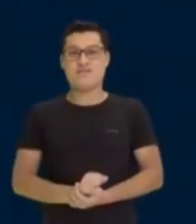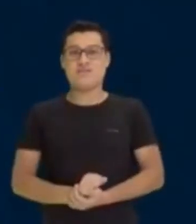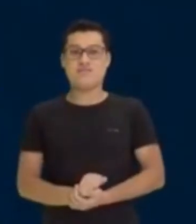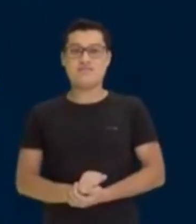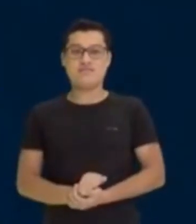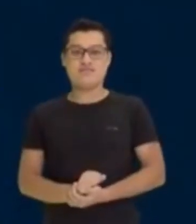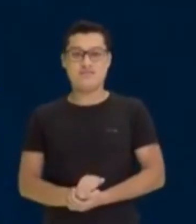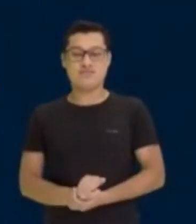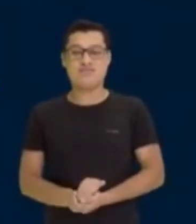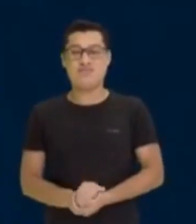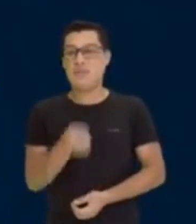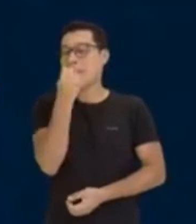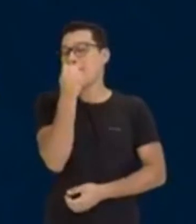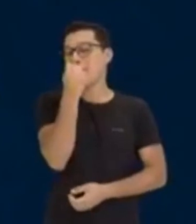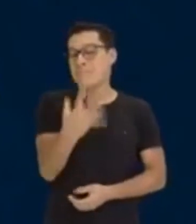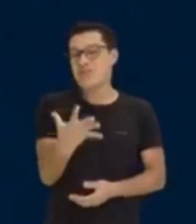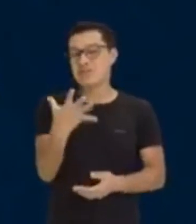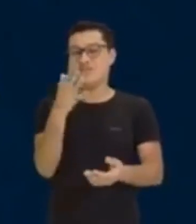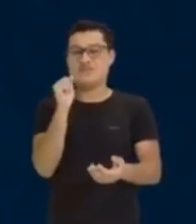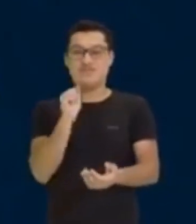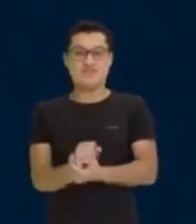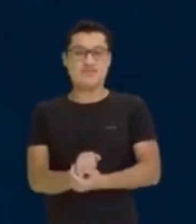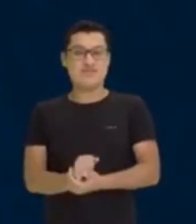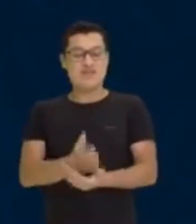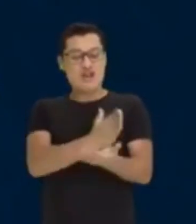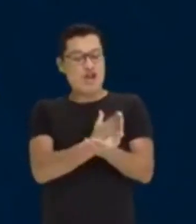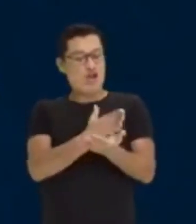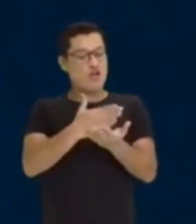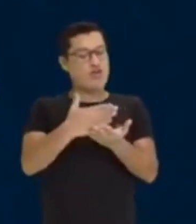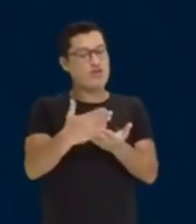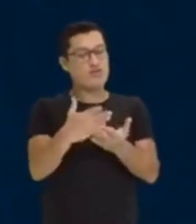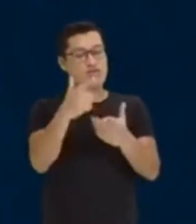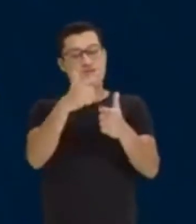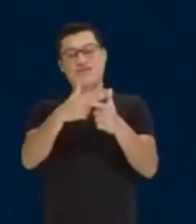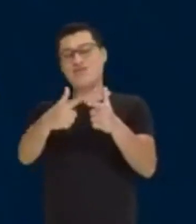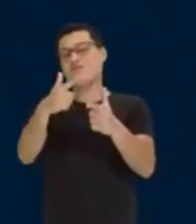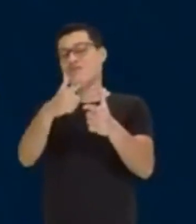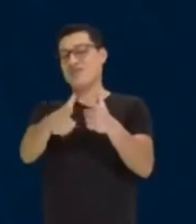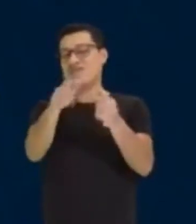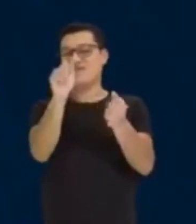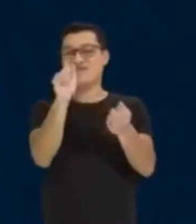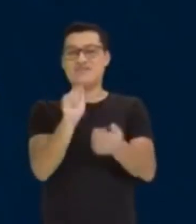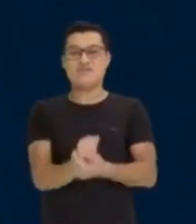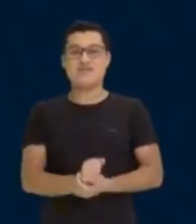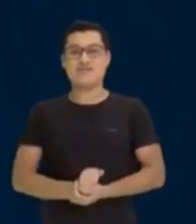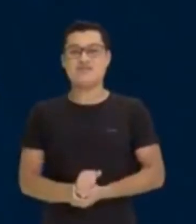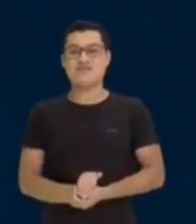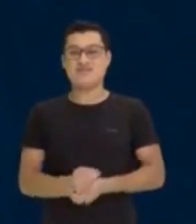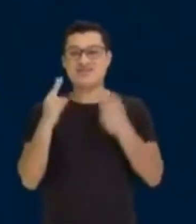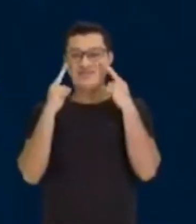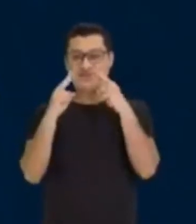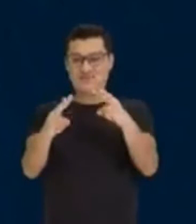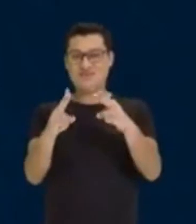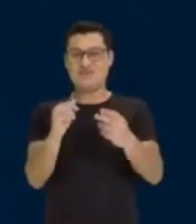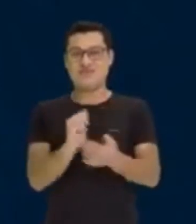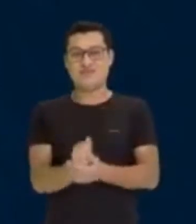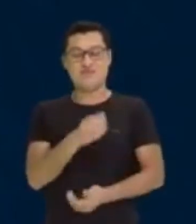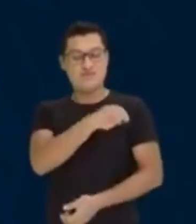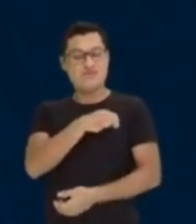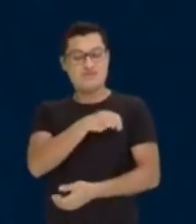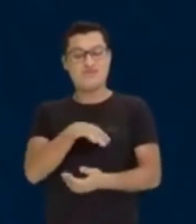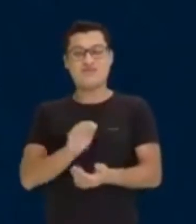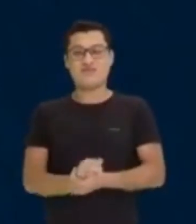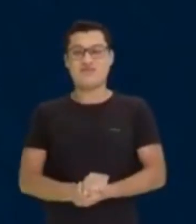Pois bem, olha só. A gente já começa com uma situação-problema aqui, rapaz. Situação